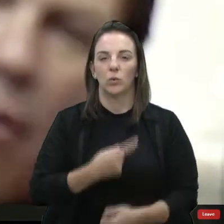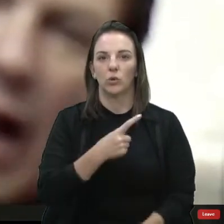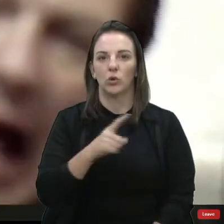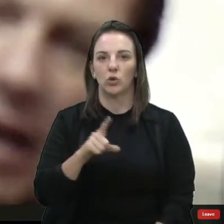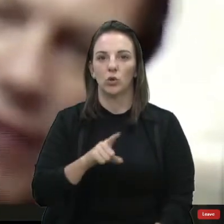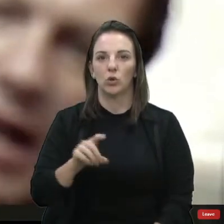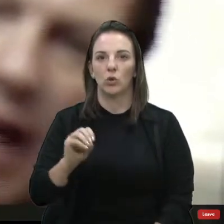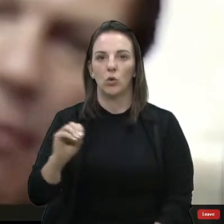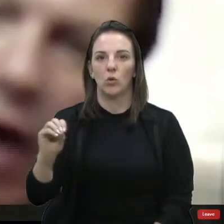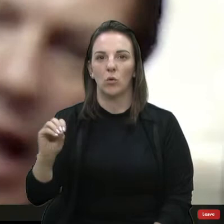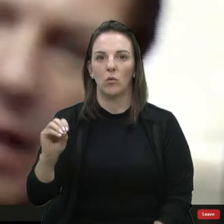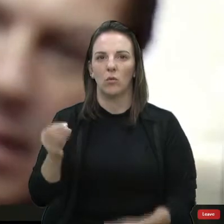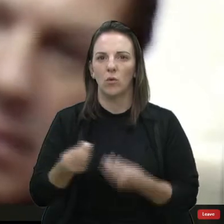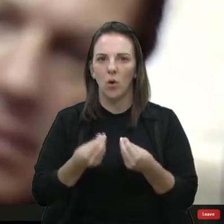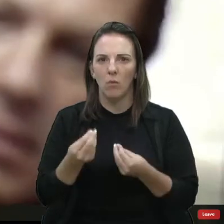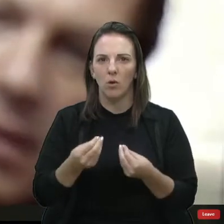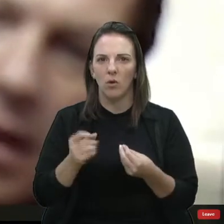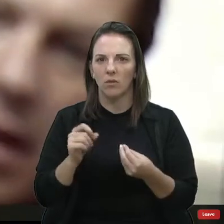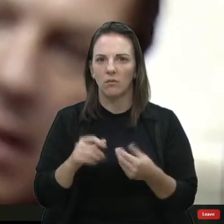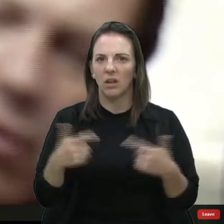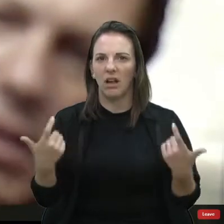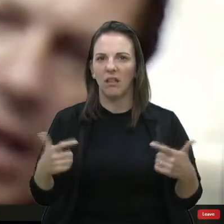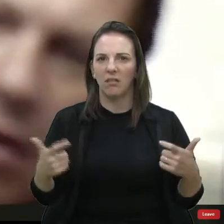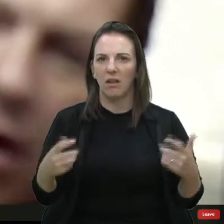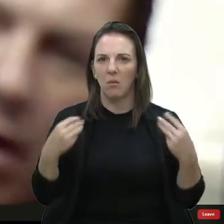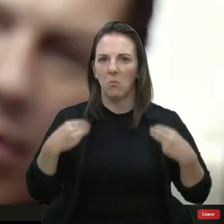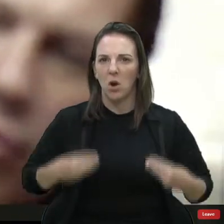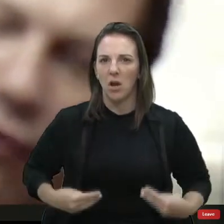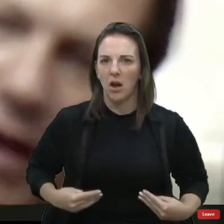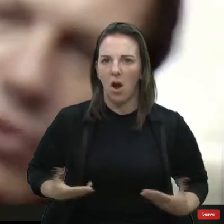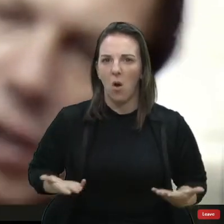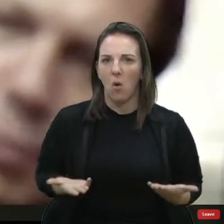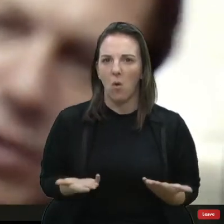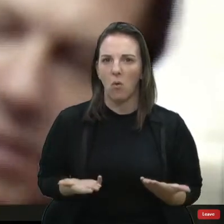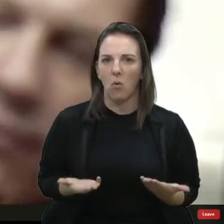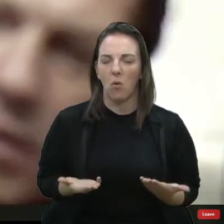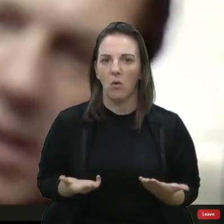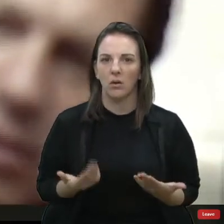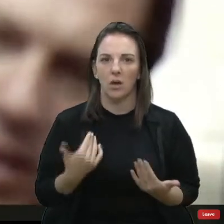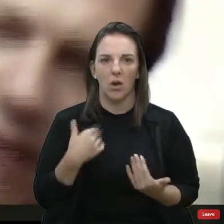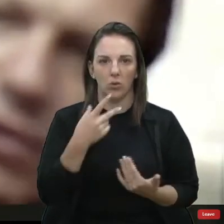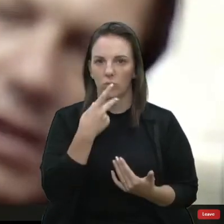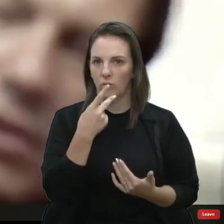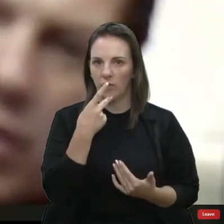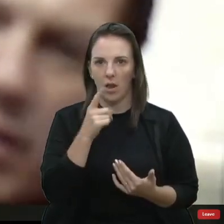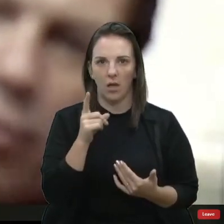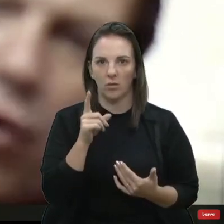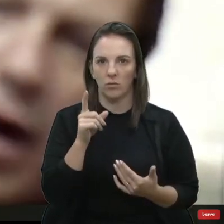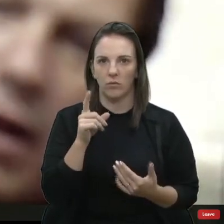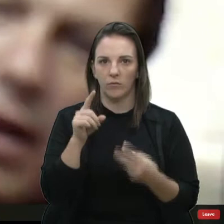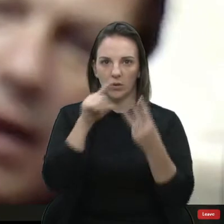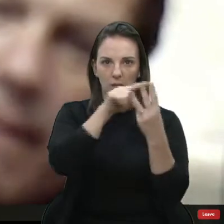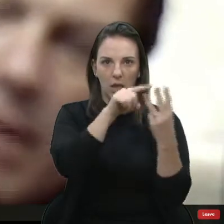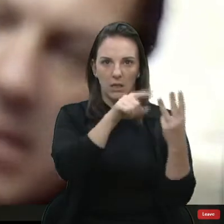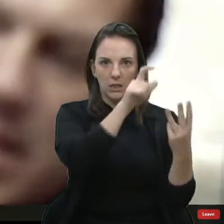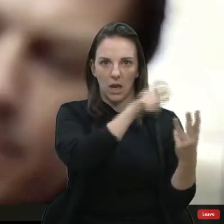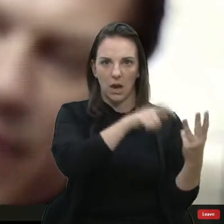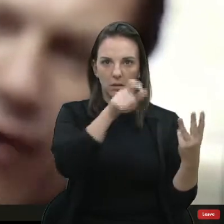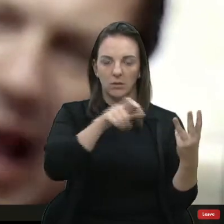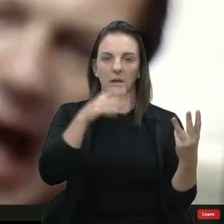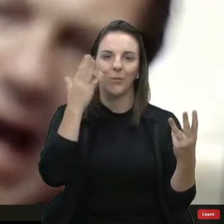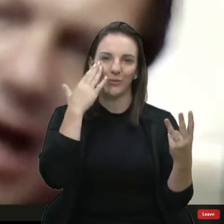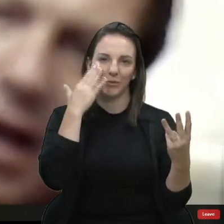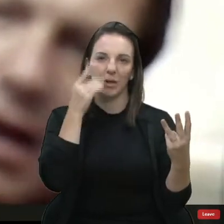Qual é a moral? Onde é que está a moral? Então, assim, eu não estou falando das pessoas de vocês, porque eu sei que vocês são gente boa, mas